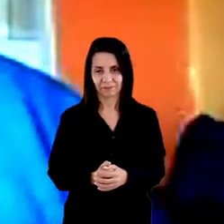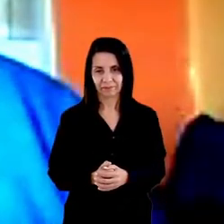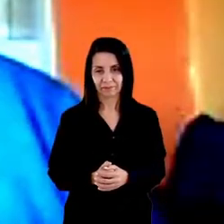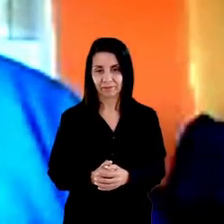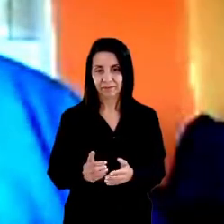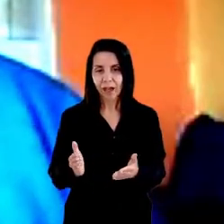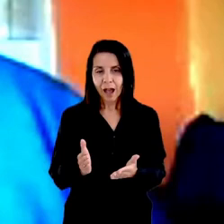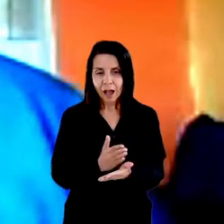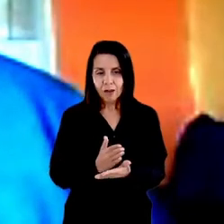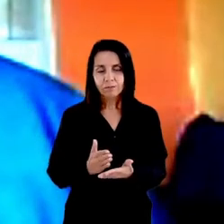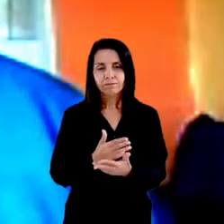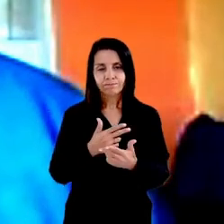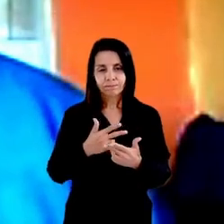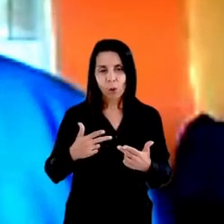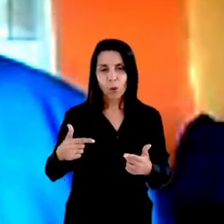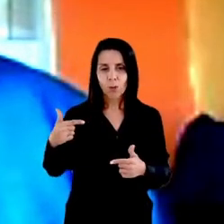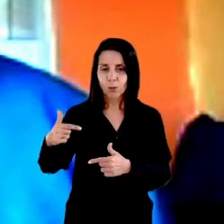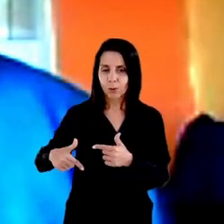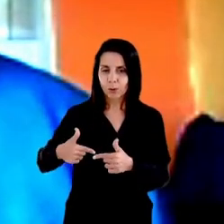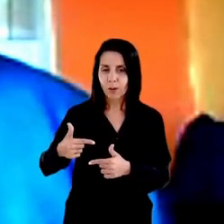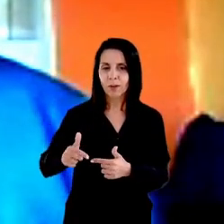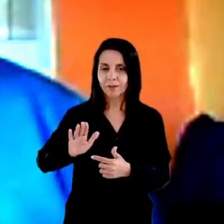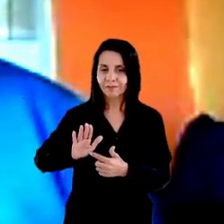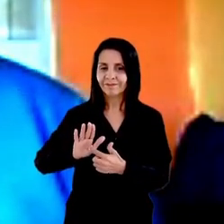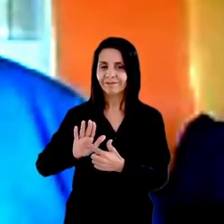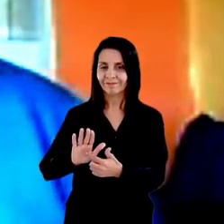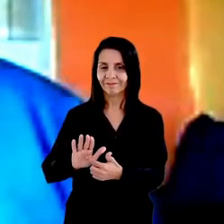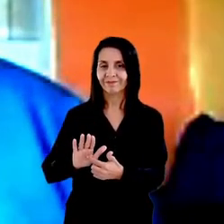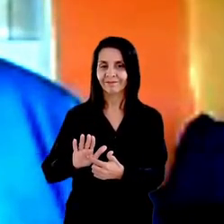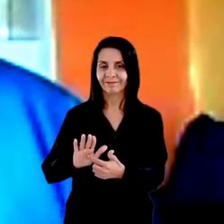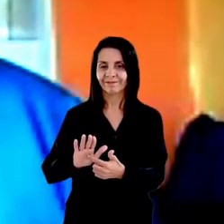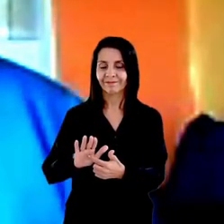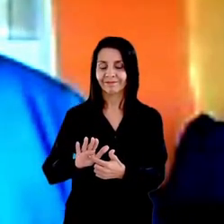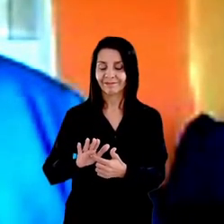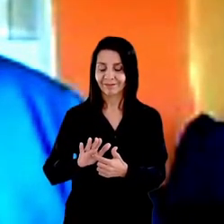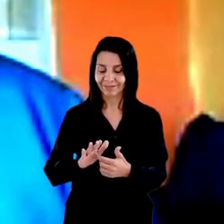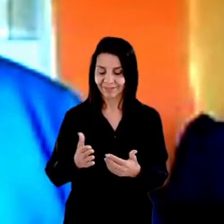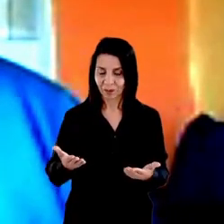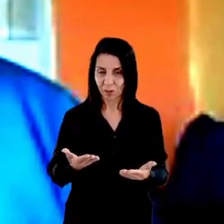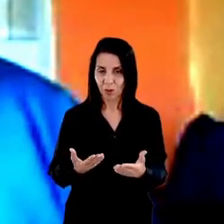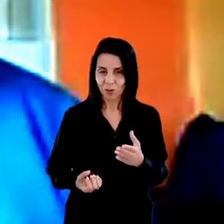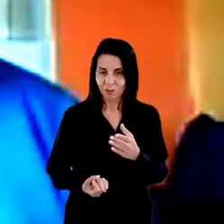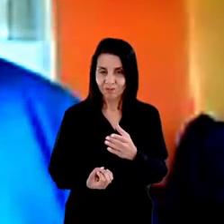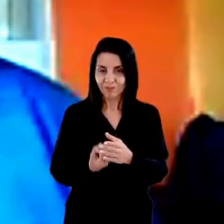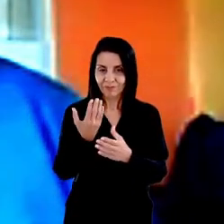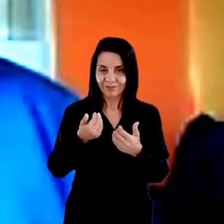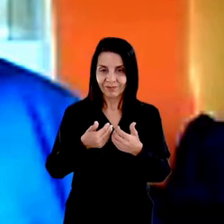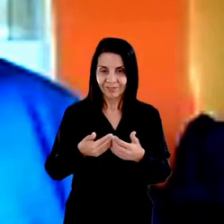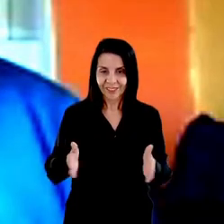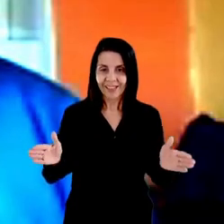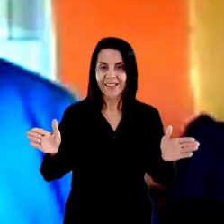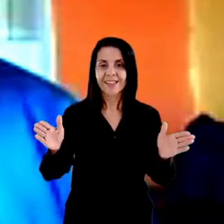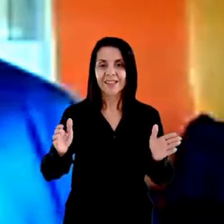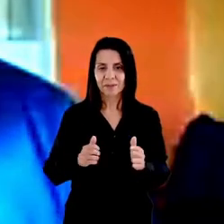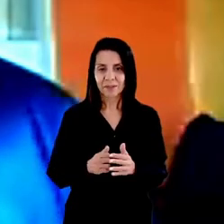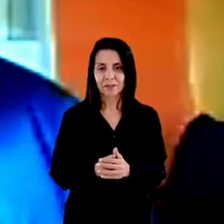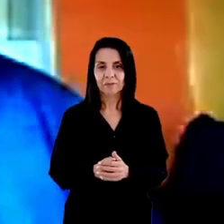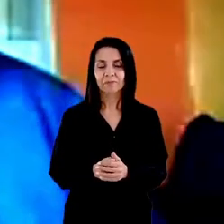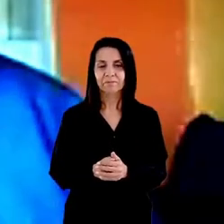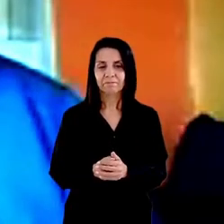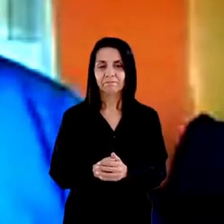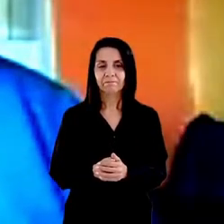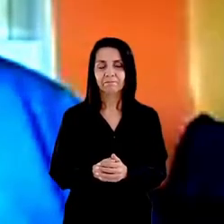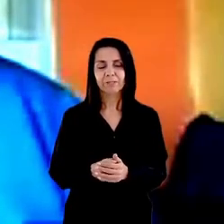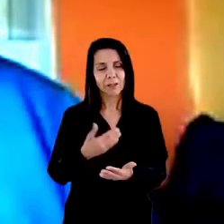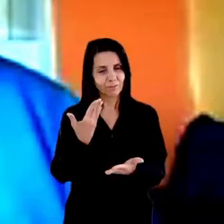algumas demandas se é que a gente pode apresentar isso é uma cerimônia de lançamento e lá vem o Samuel com demandas mas algumas demandas para estudo